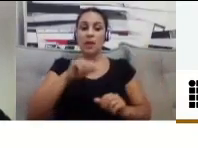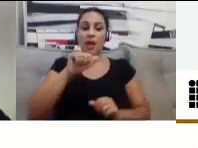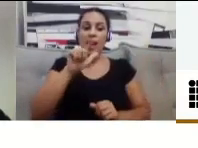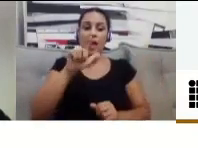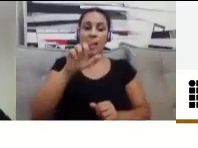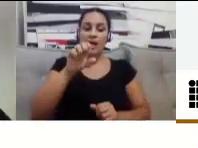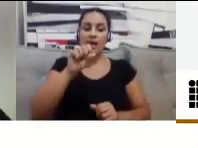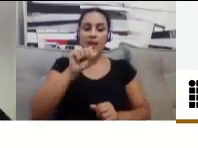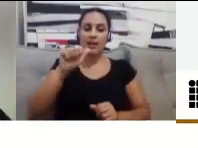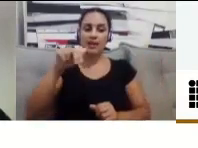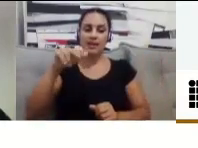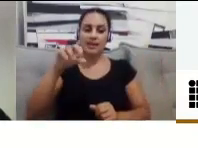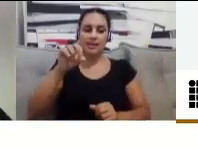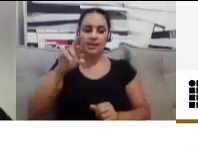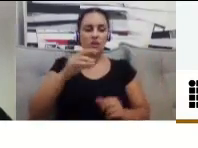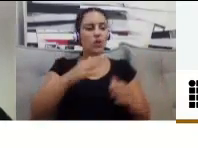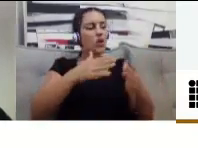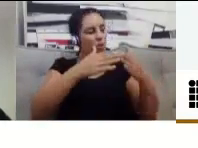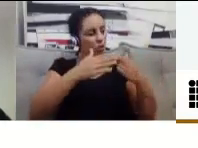para mim, tá bom?